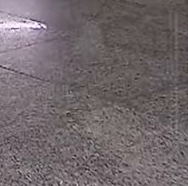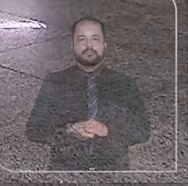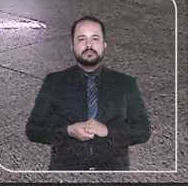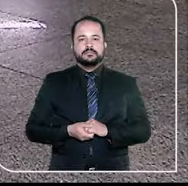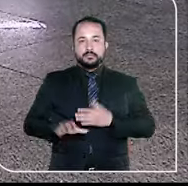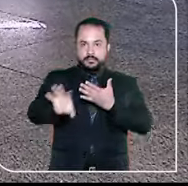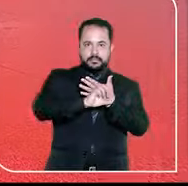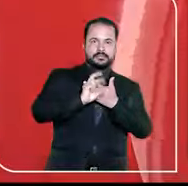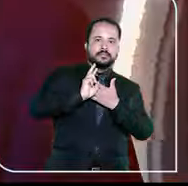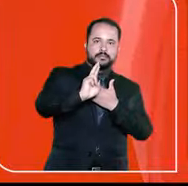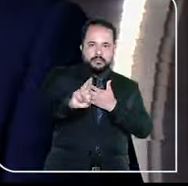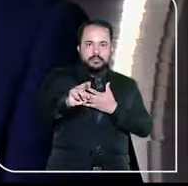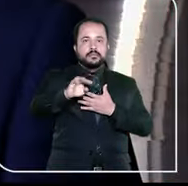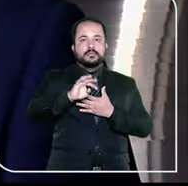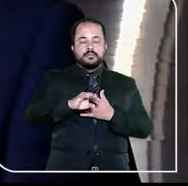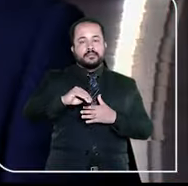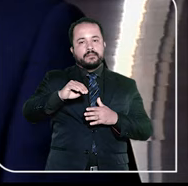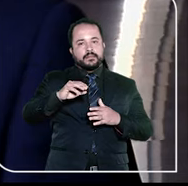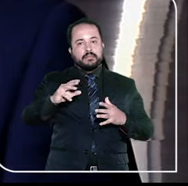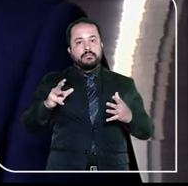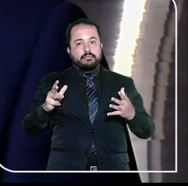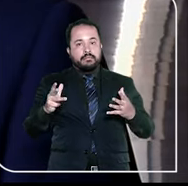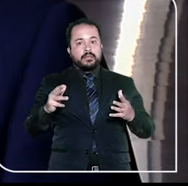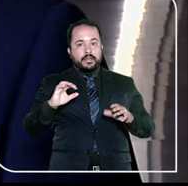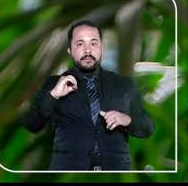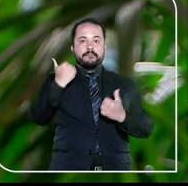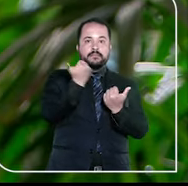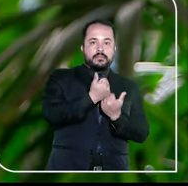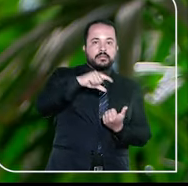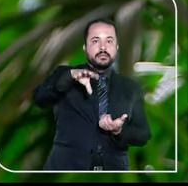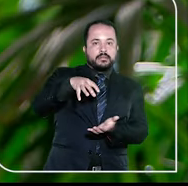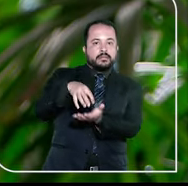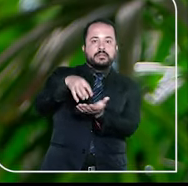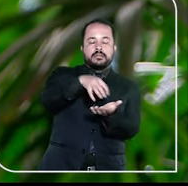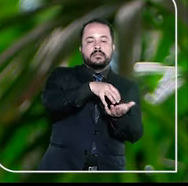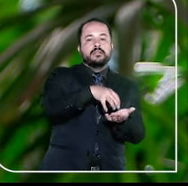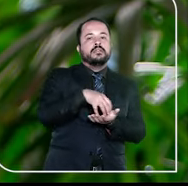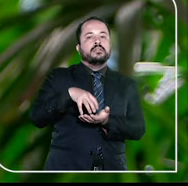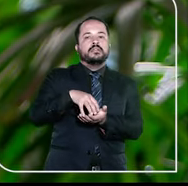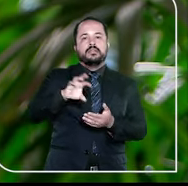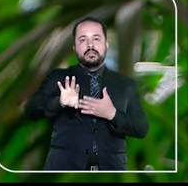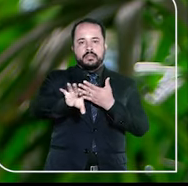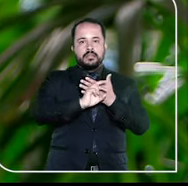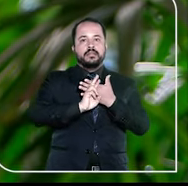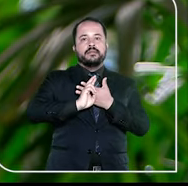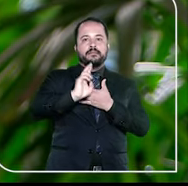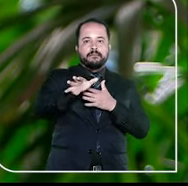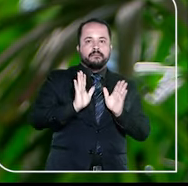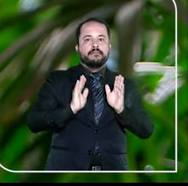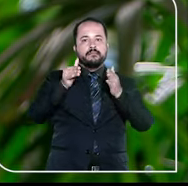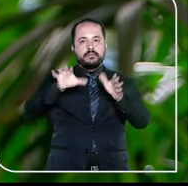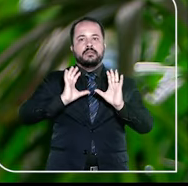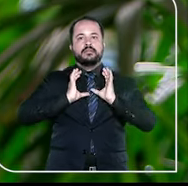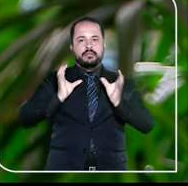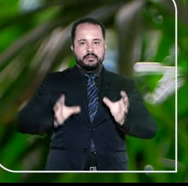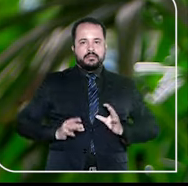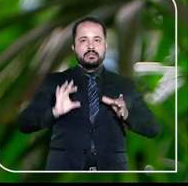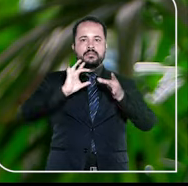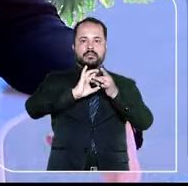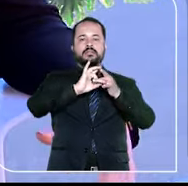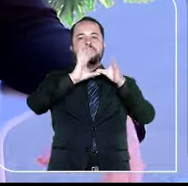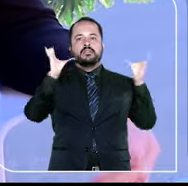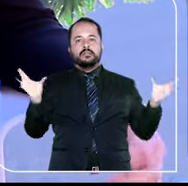A ouvidoria valoriza o próprio órgão. Ela é um espaço de participação cidadã e